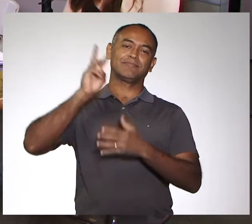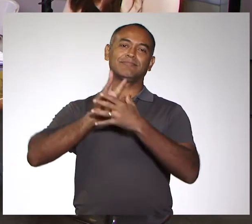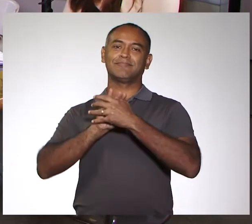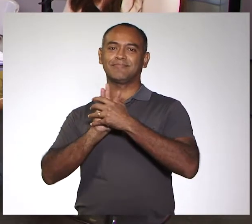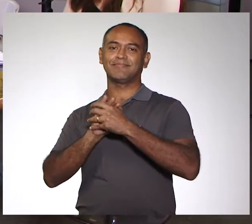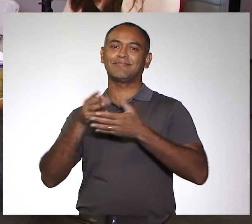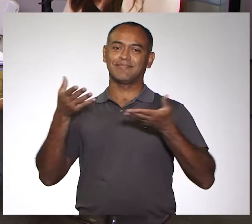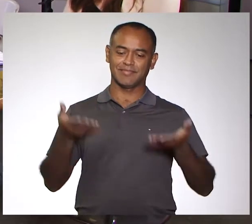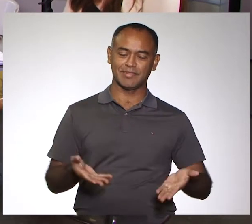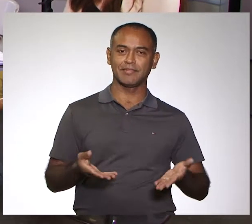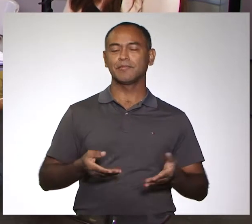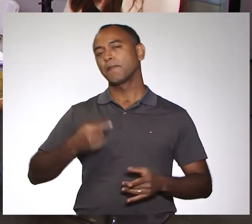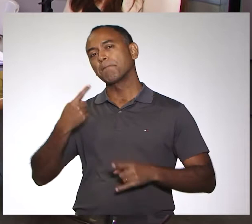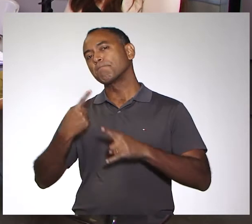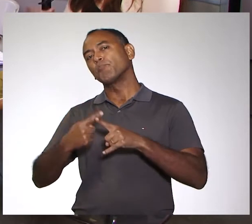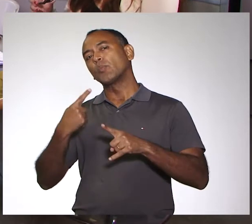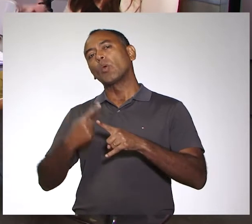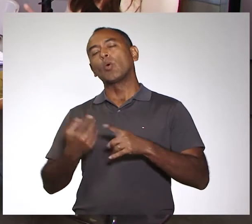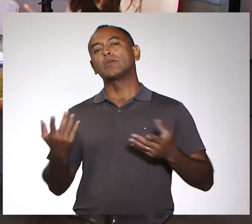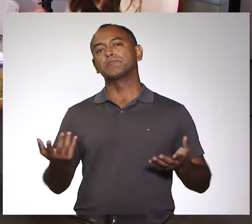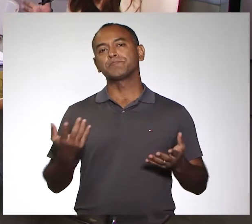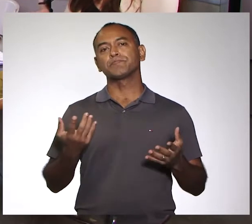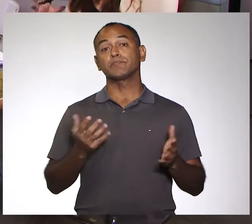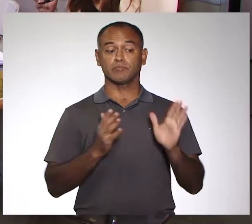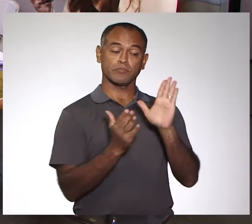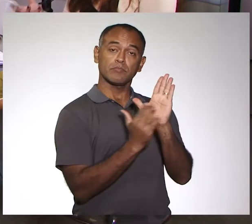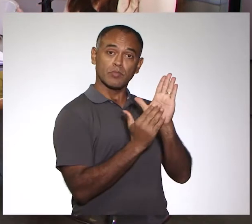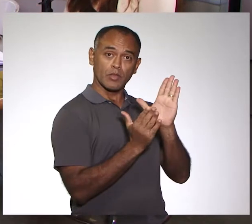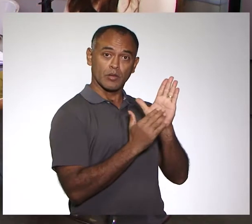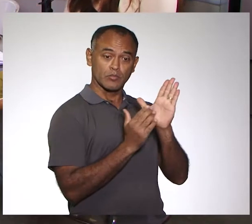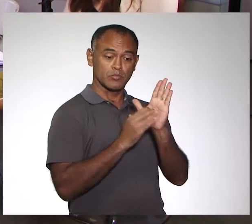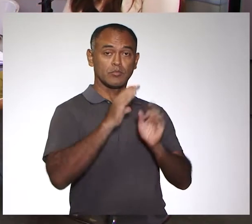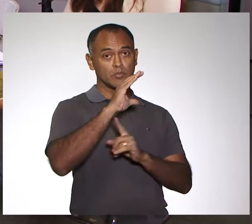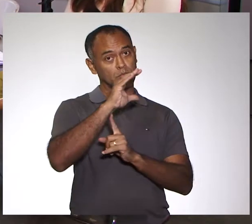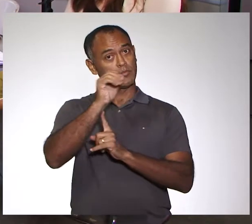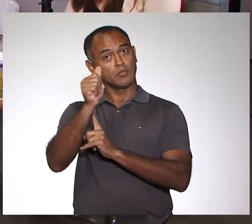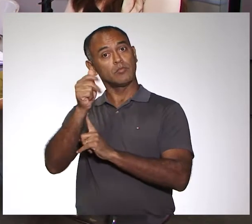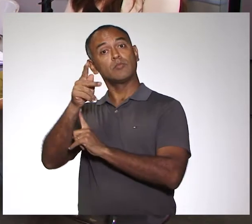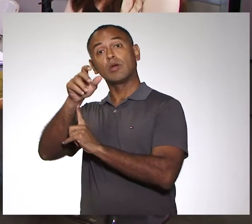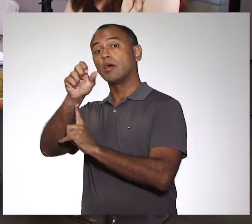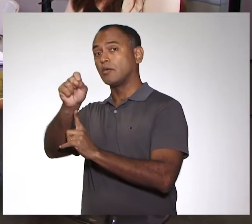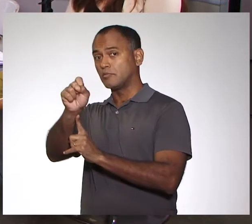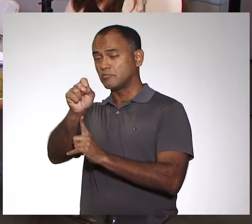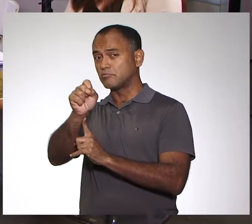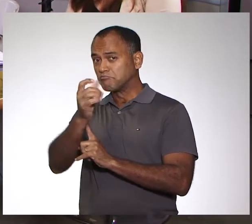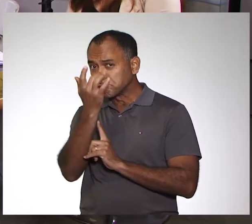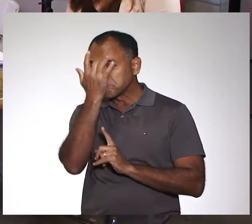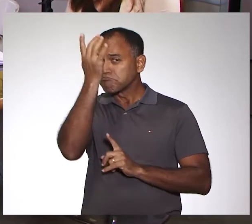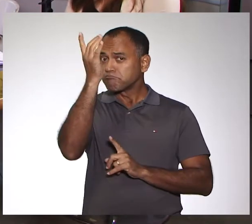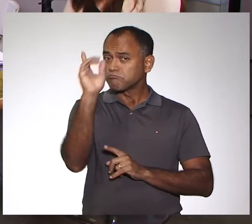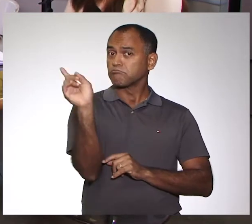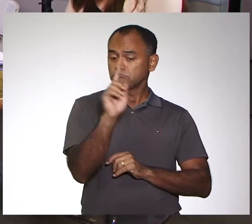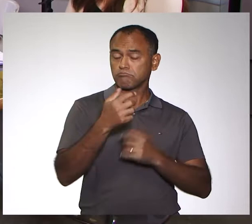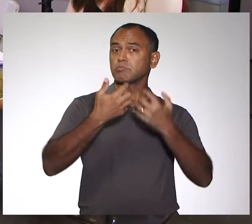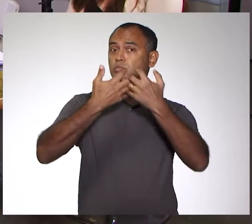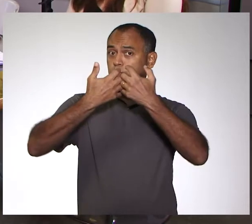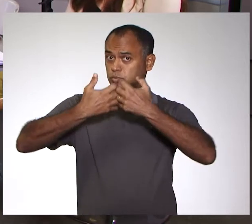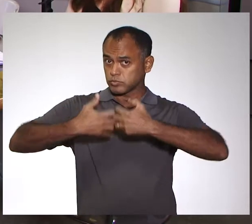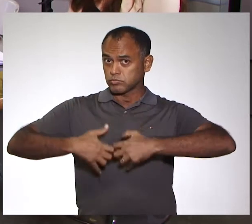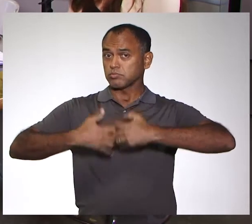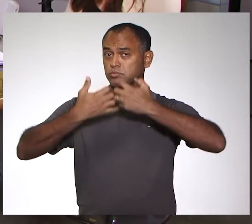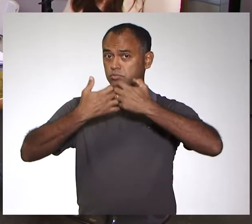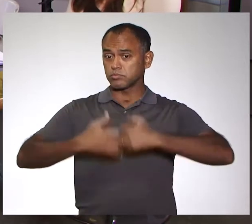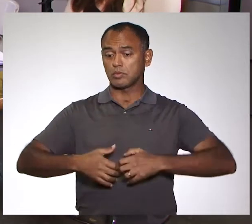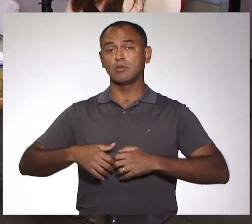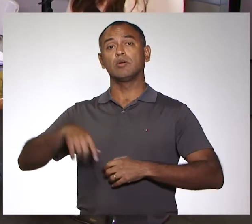Porque a criação, proposta da CAPES, ela é muito complexa. E um dos